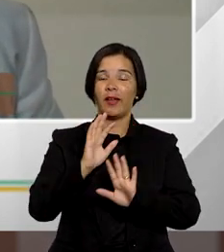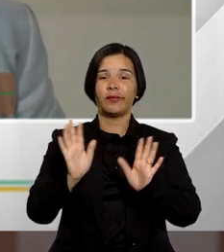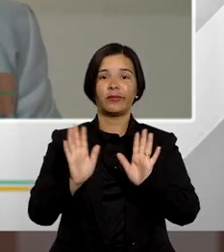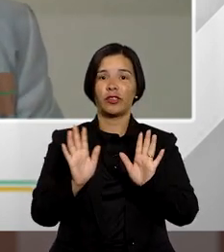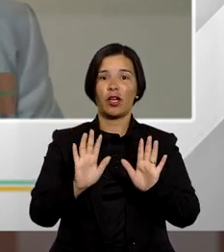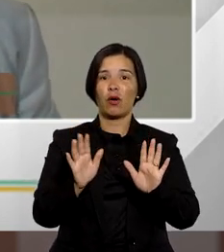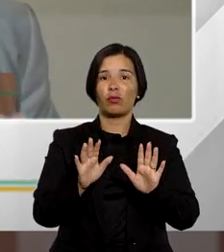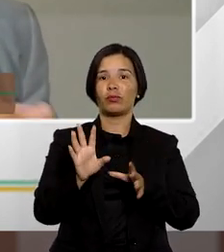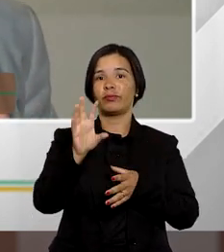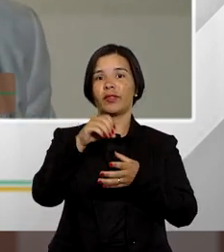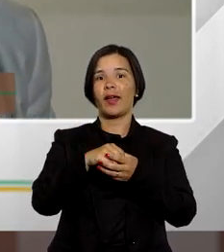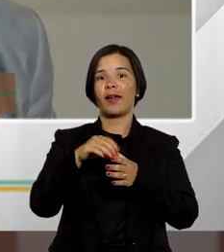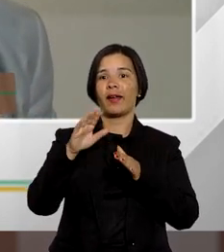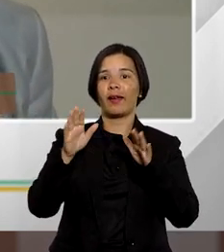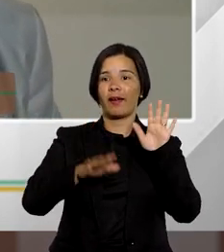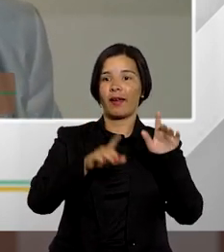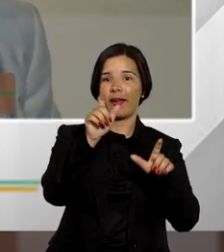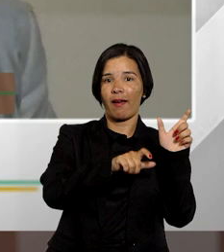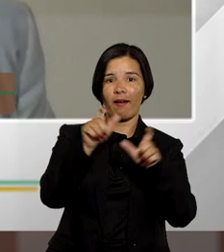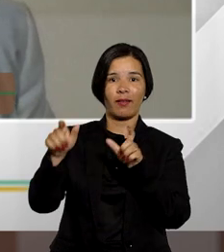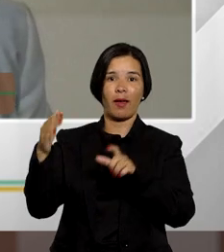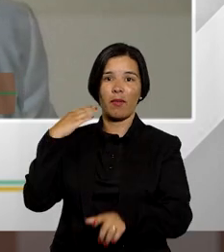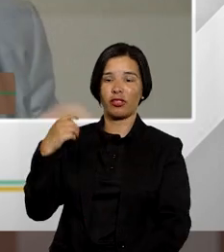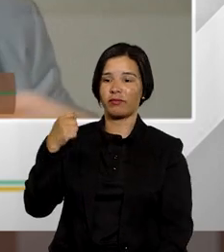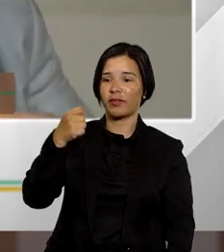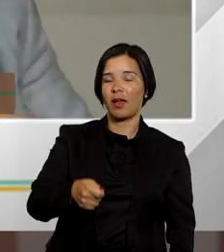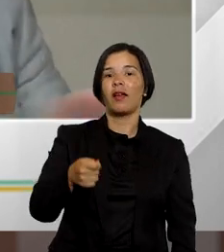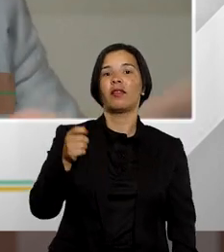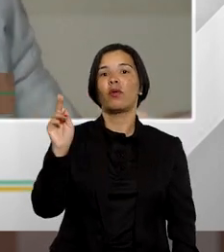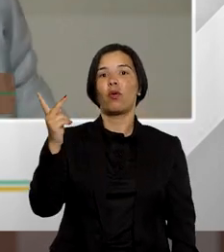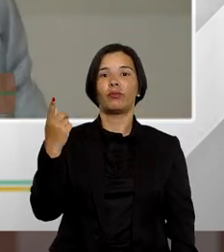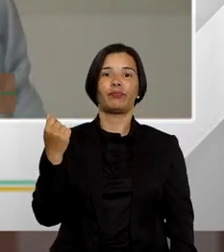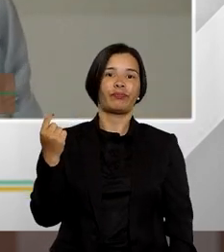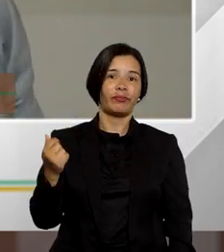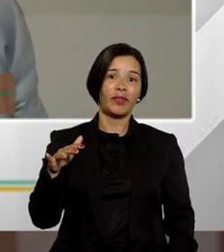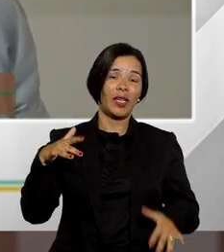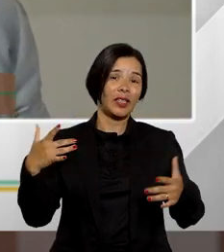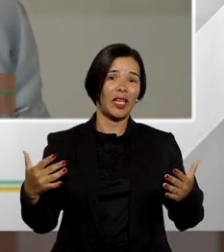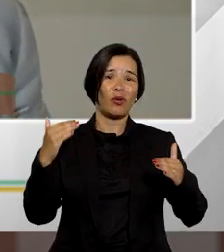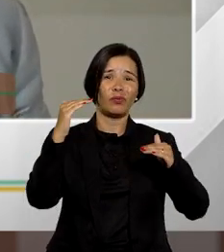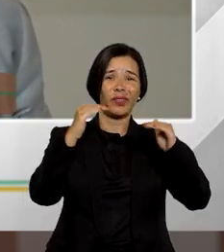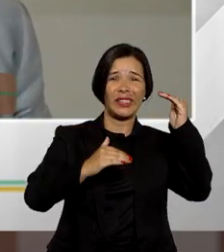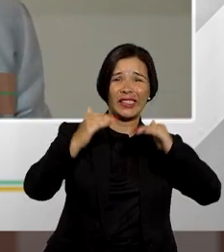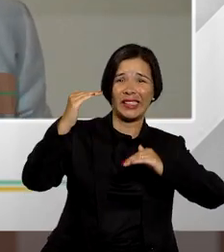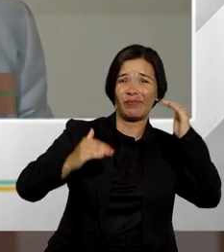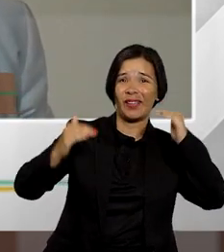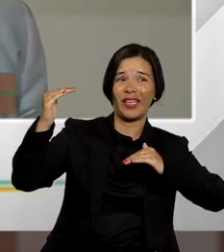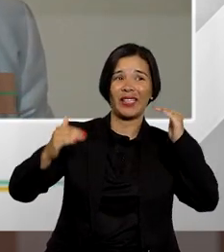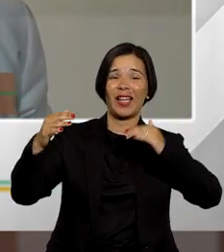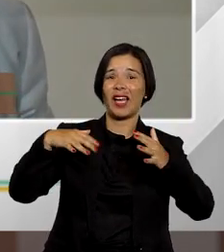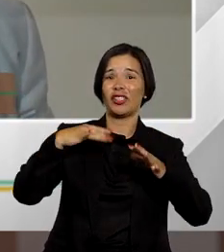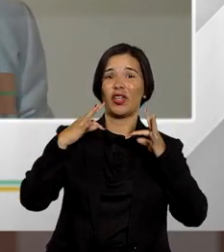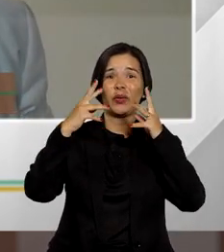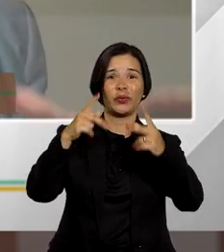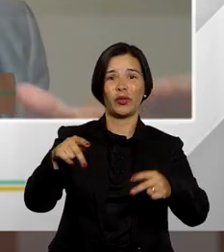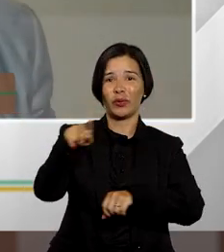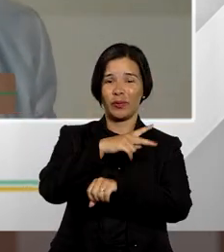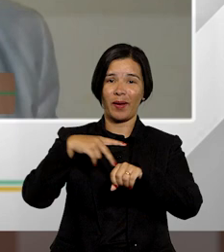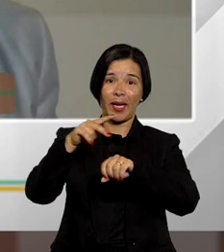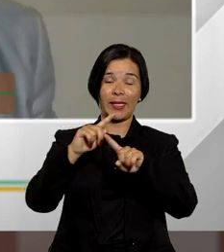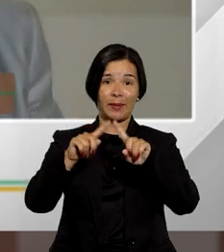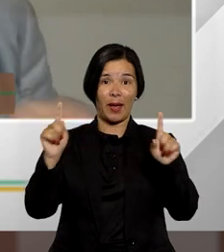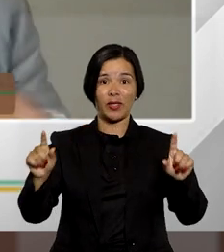entendeu que não é cabível e que cabe cada magistrado estipular a verba honorária isso tem gerado uma grande disparidade em todo o país